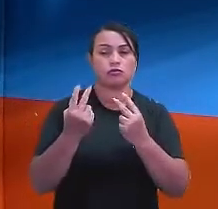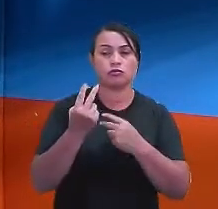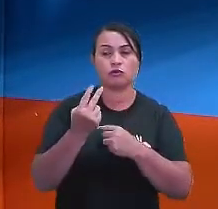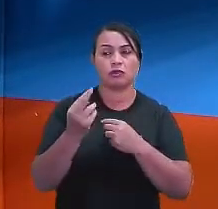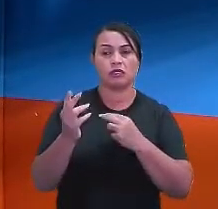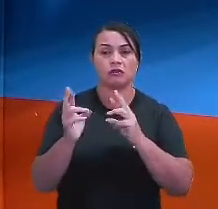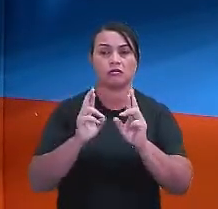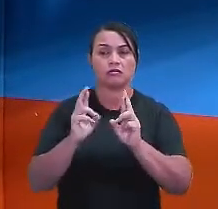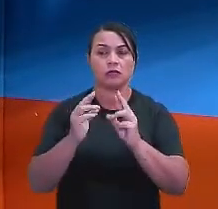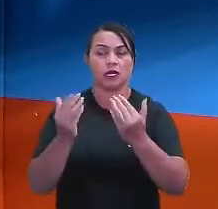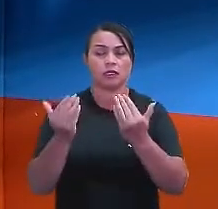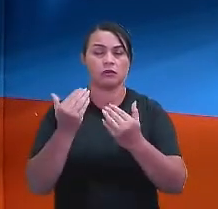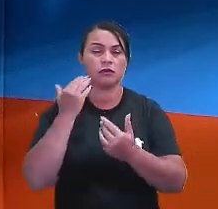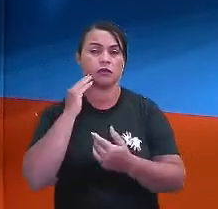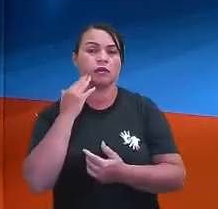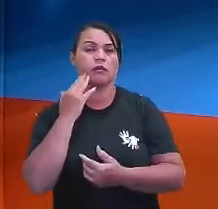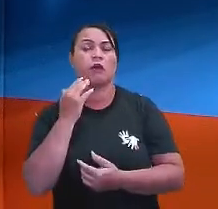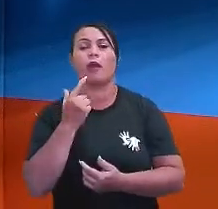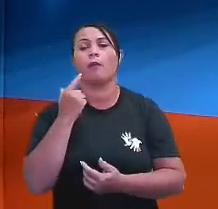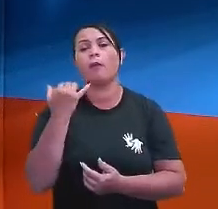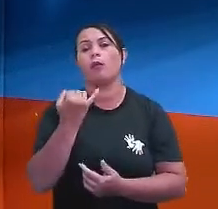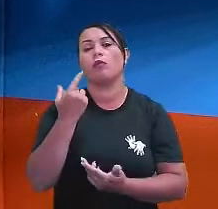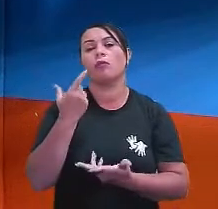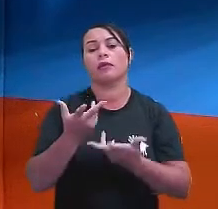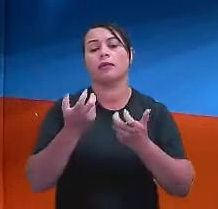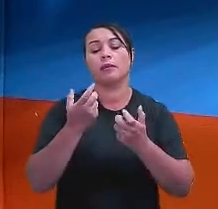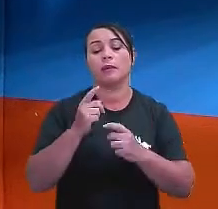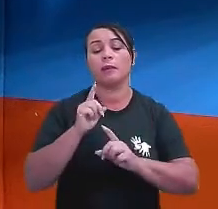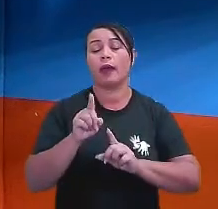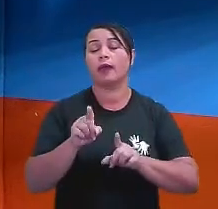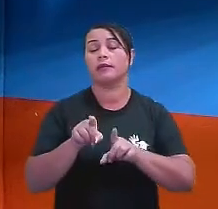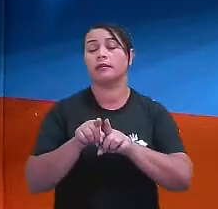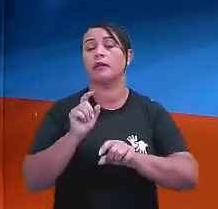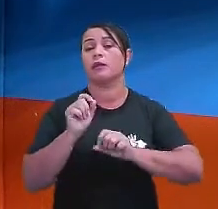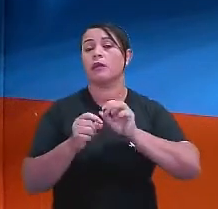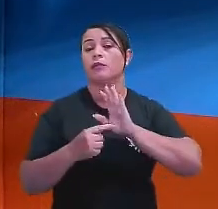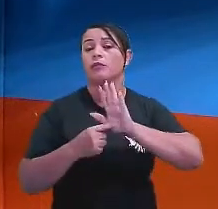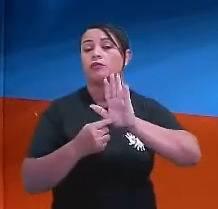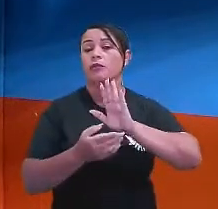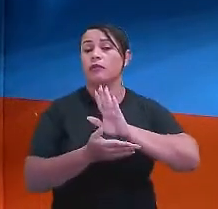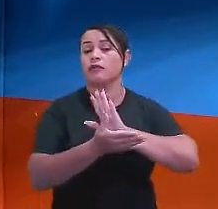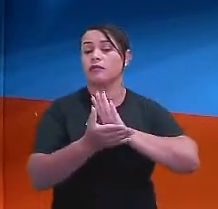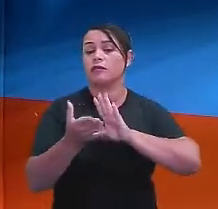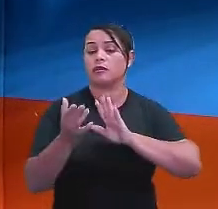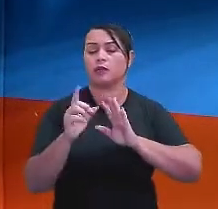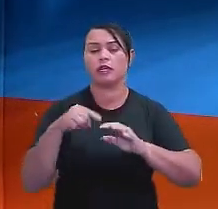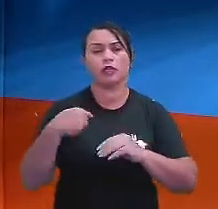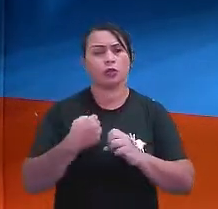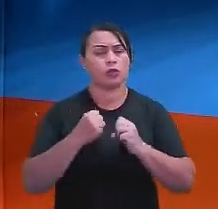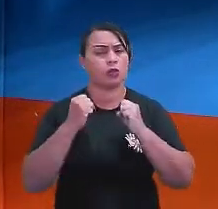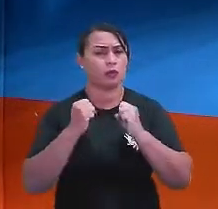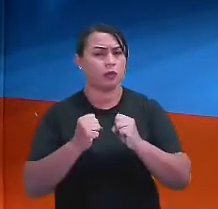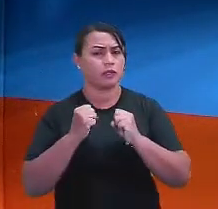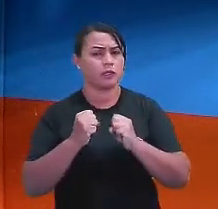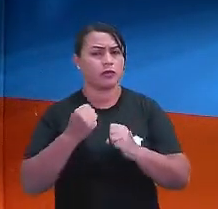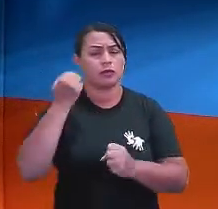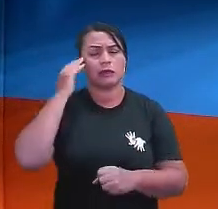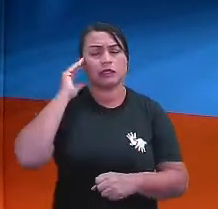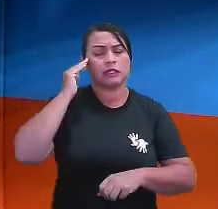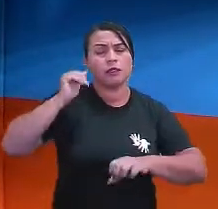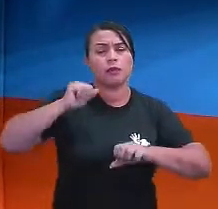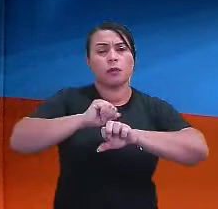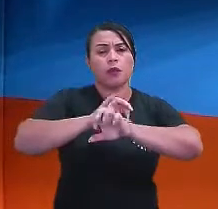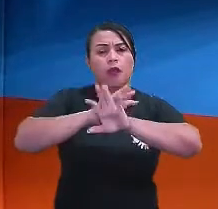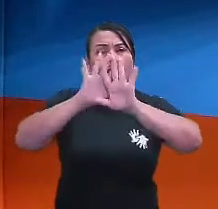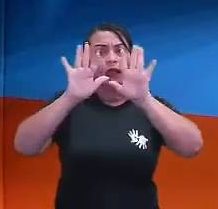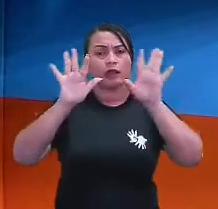Então, é importante que a gente perceba isso, mas eu quero trazer para vocês, para que a gente possa ampliar esse conhecimento do